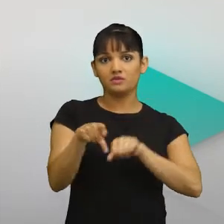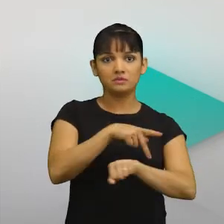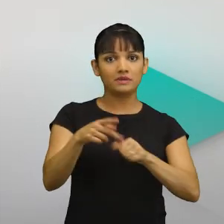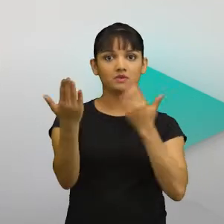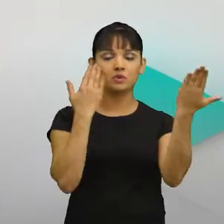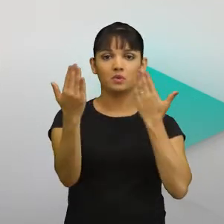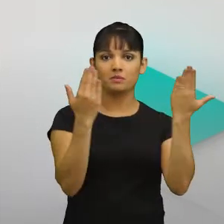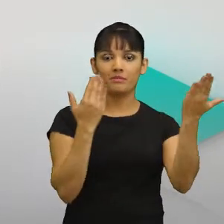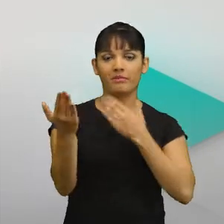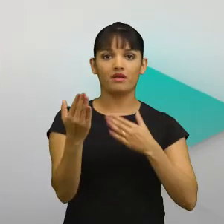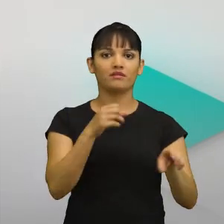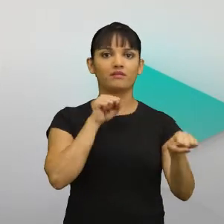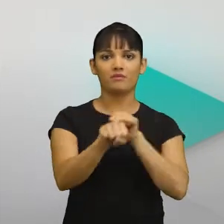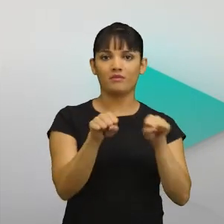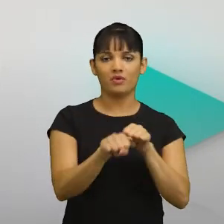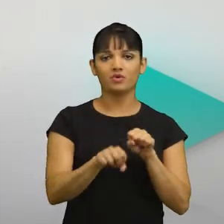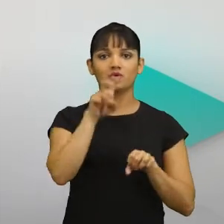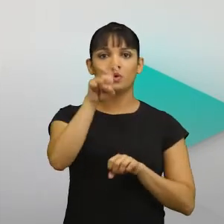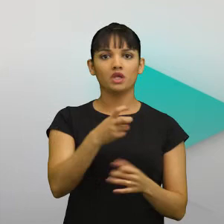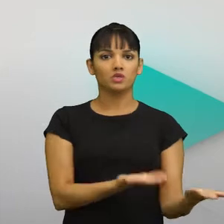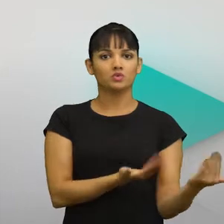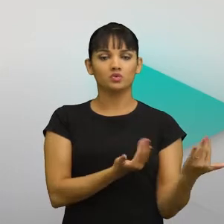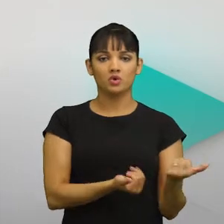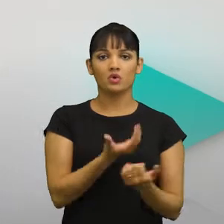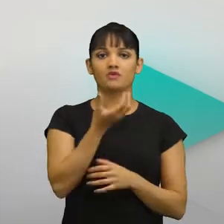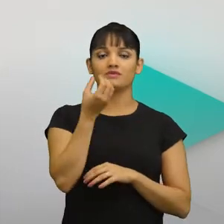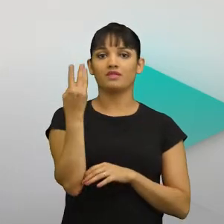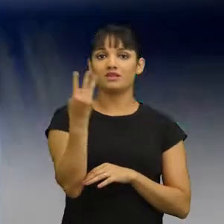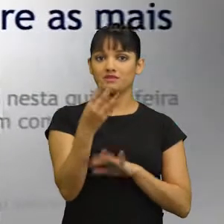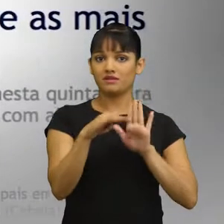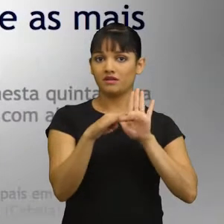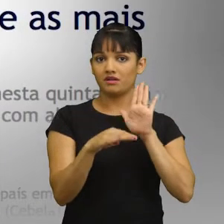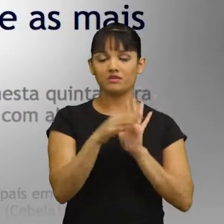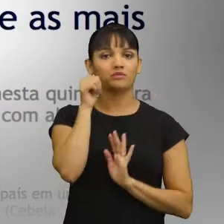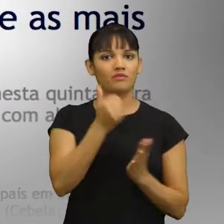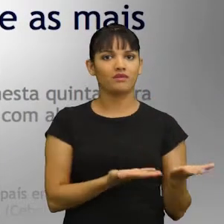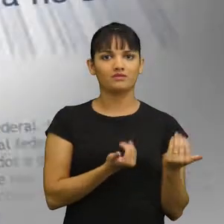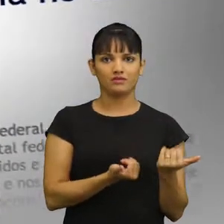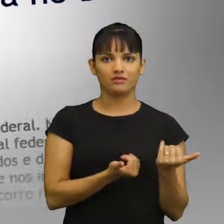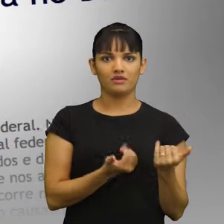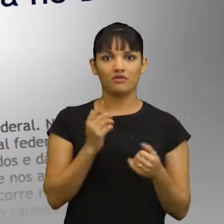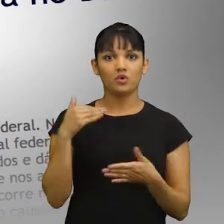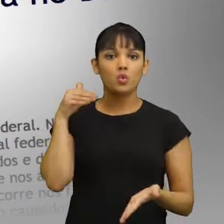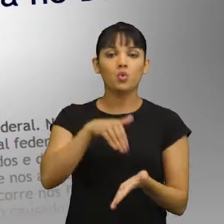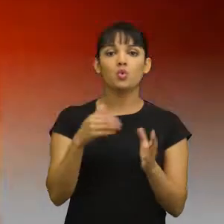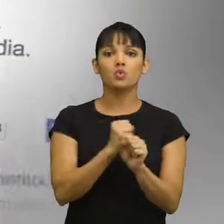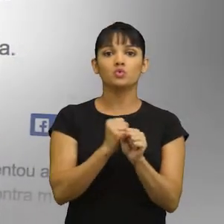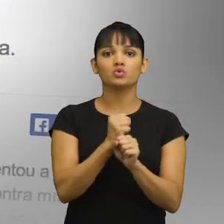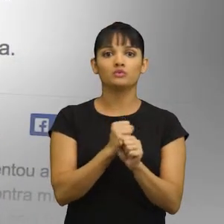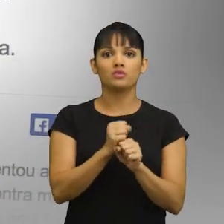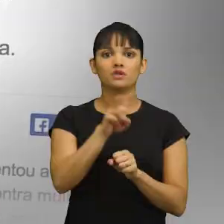quinto em homicídios de jovens e terceiro em assassinatos de mulheres jovens. Só no último ano, os roubos aumentaram em